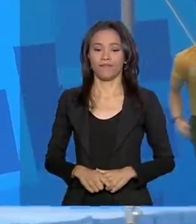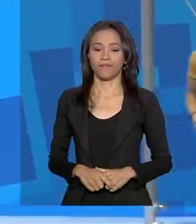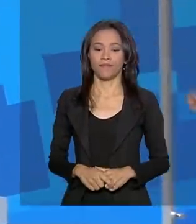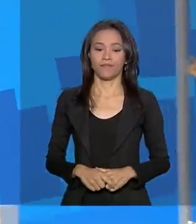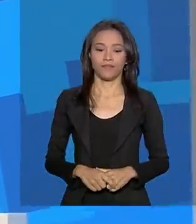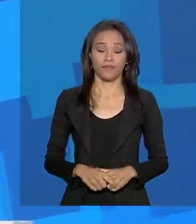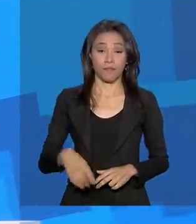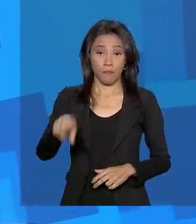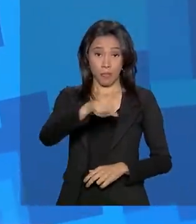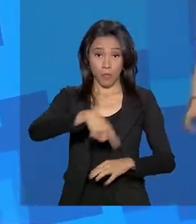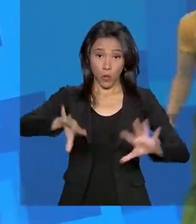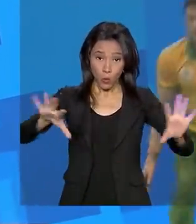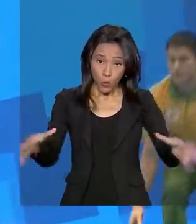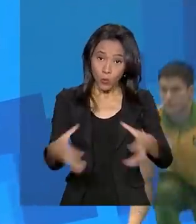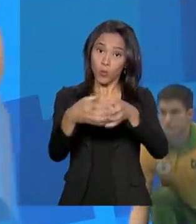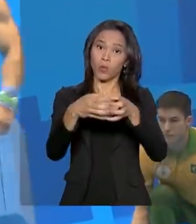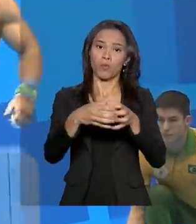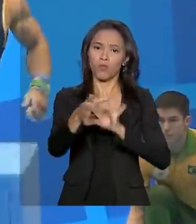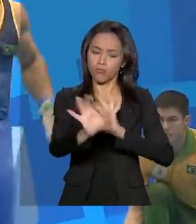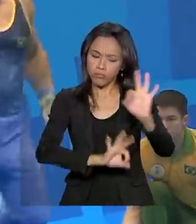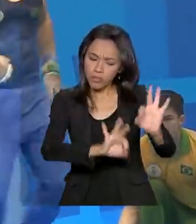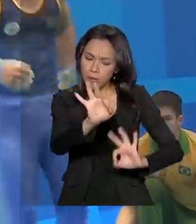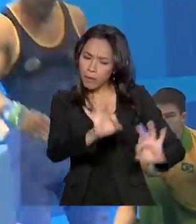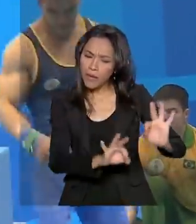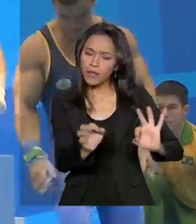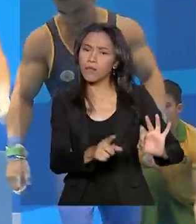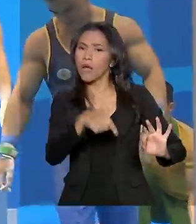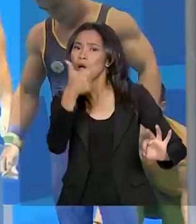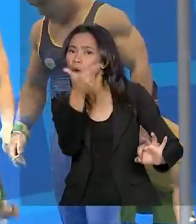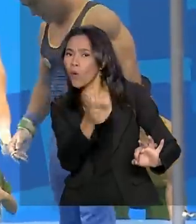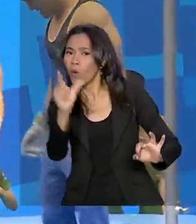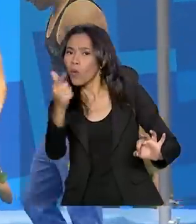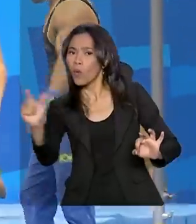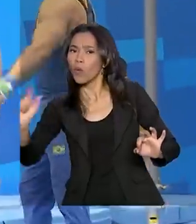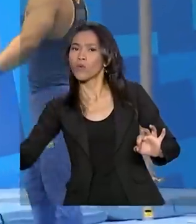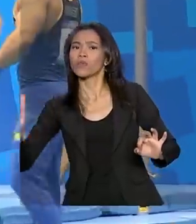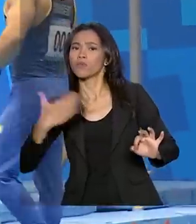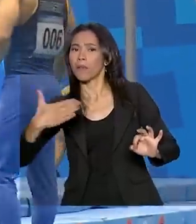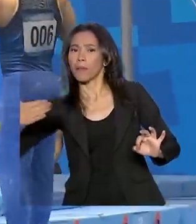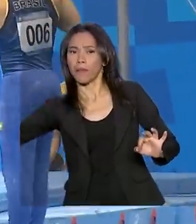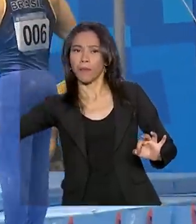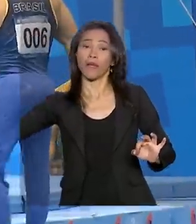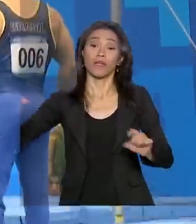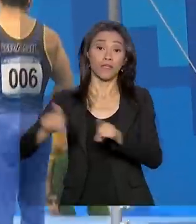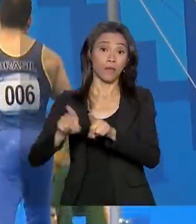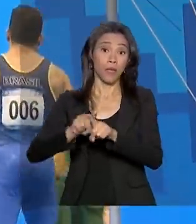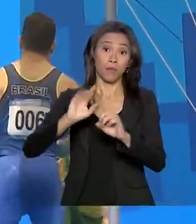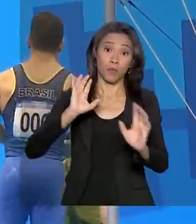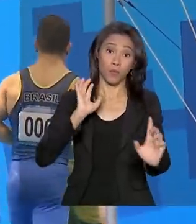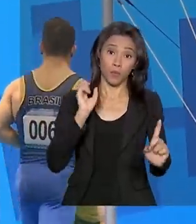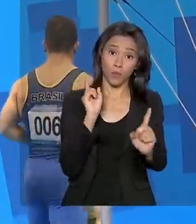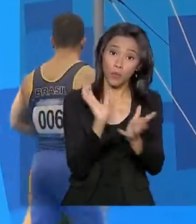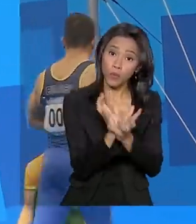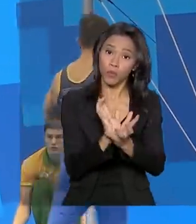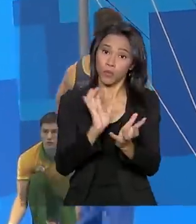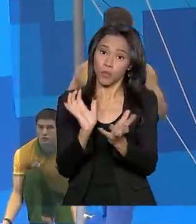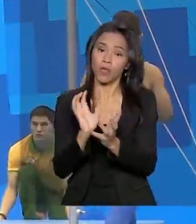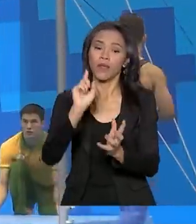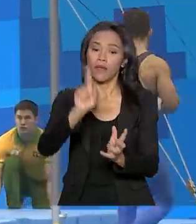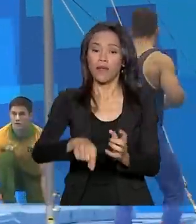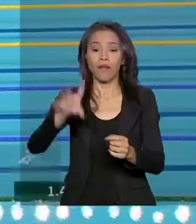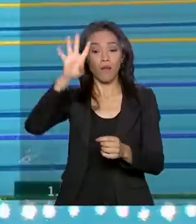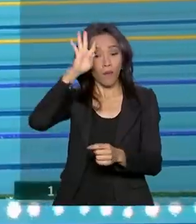Os atletas seguem se preparando para as outras finais individuais e também para a grande final por equipes, que é na quarta-feira, dia